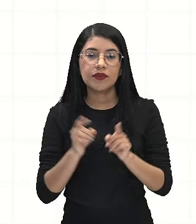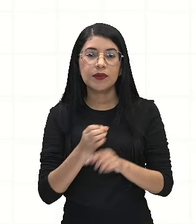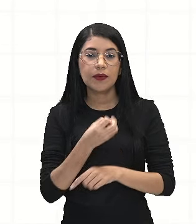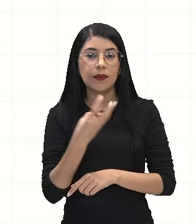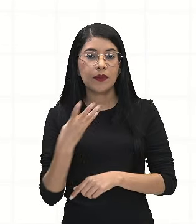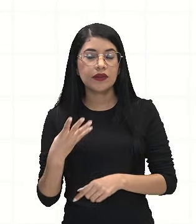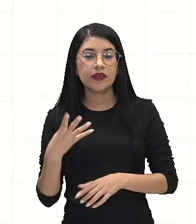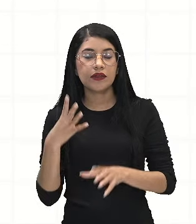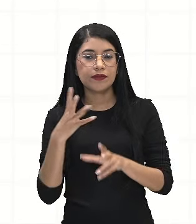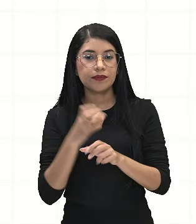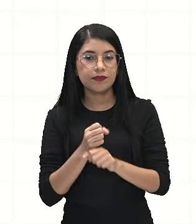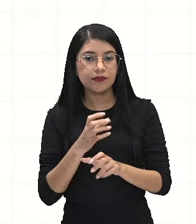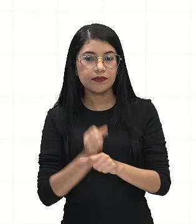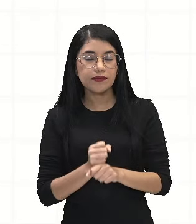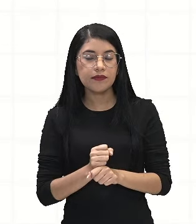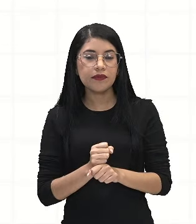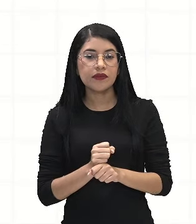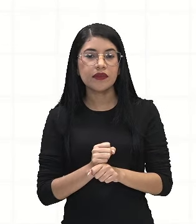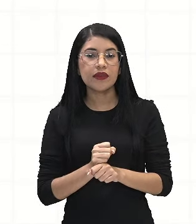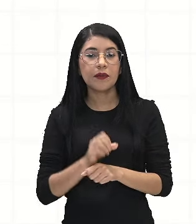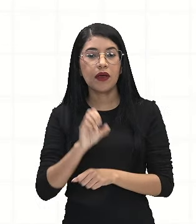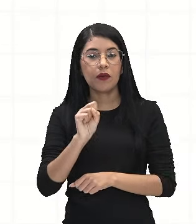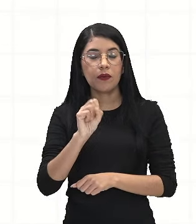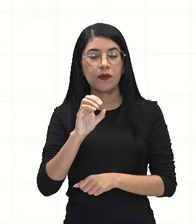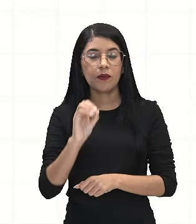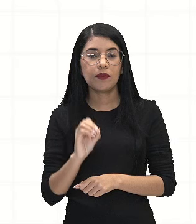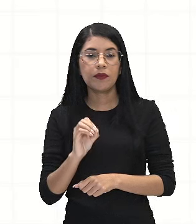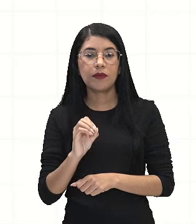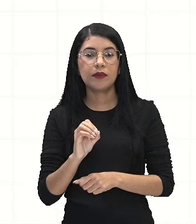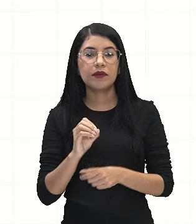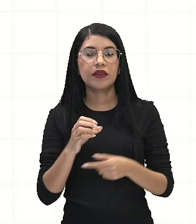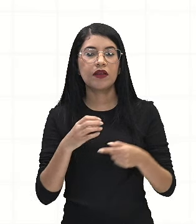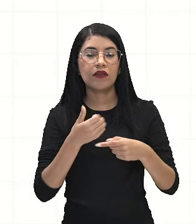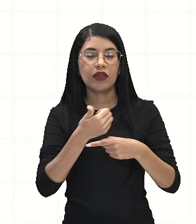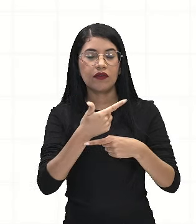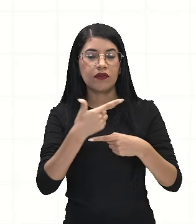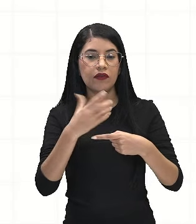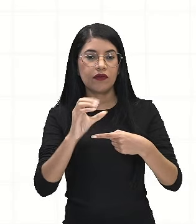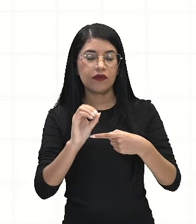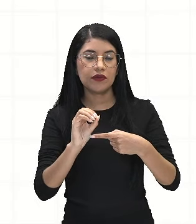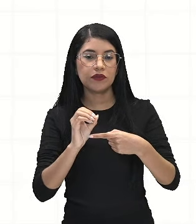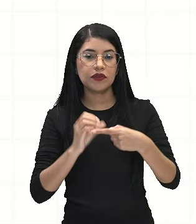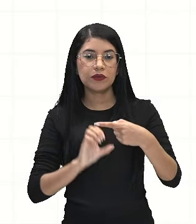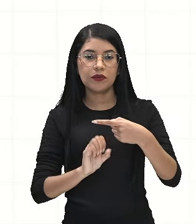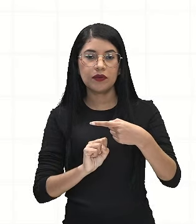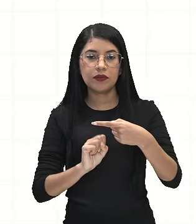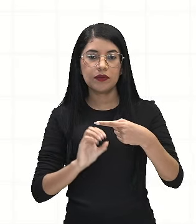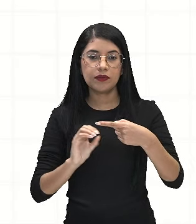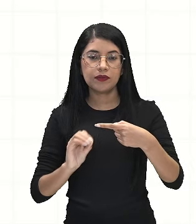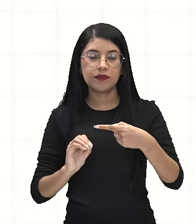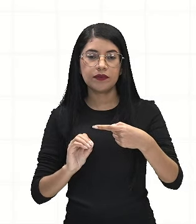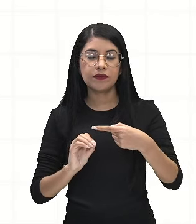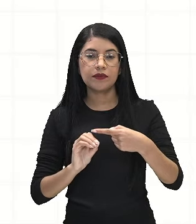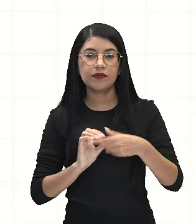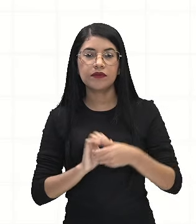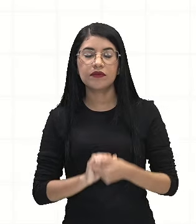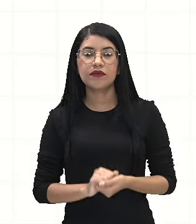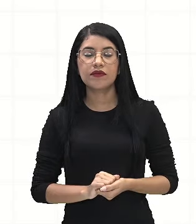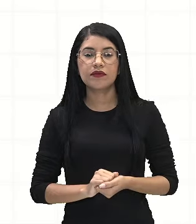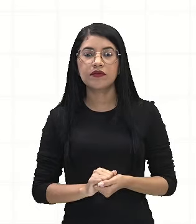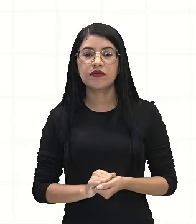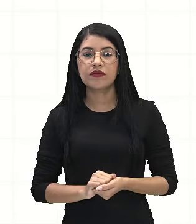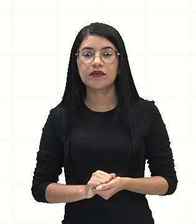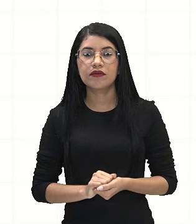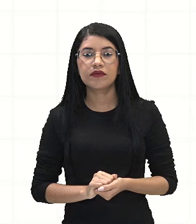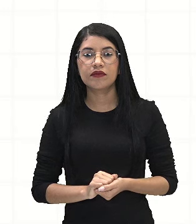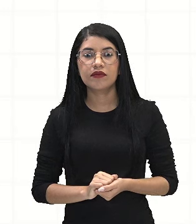que foi para 80. E no numerador, que é a quantidade de elementos do evento, foi de 20, né? A gente já viu